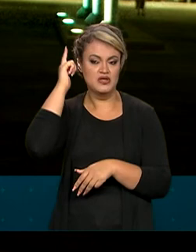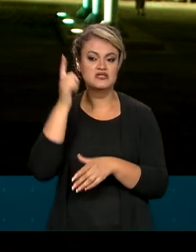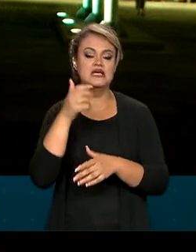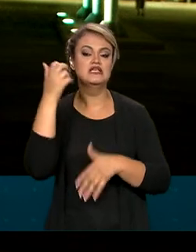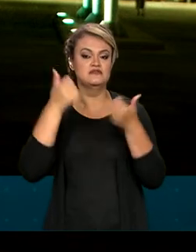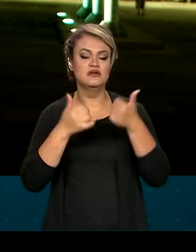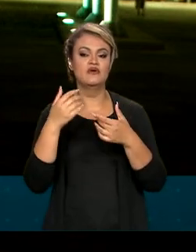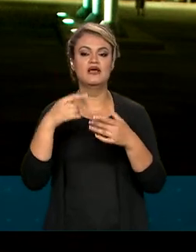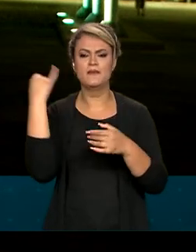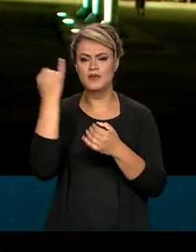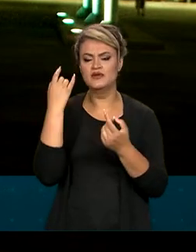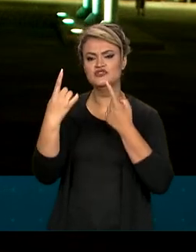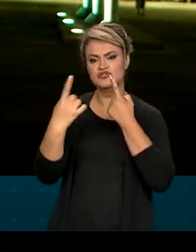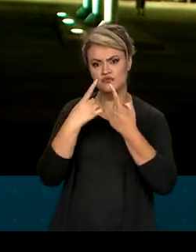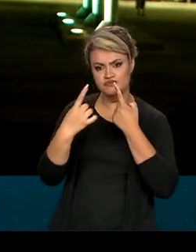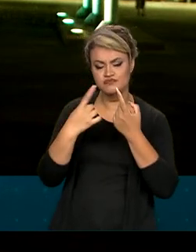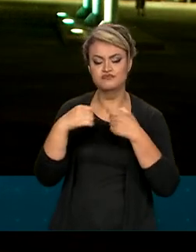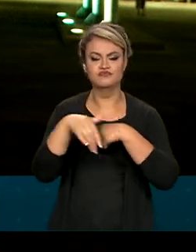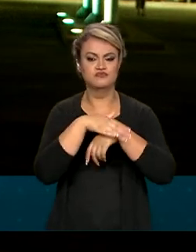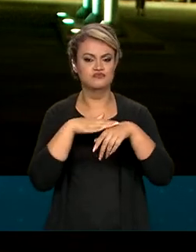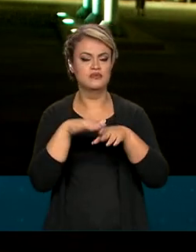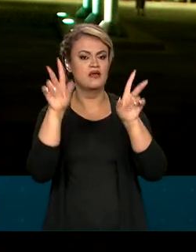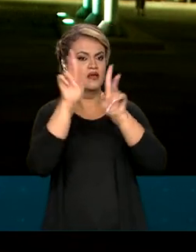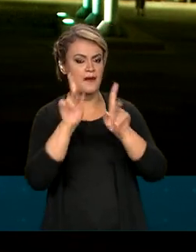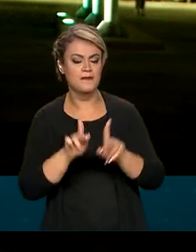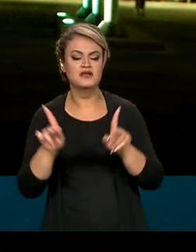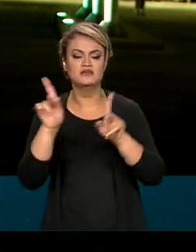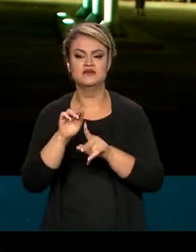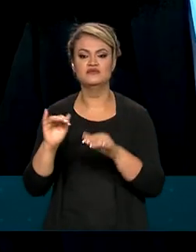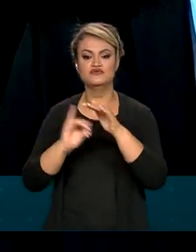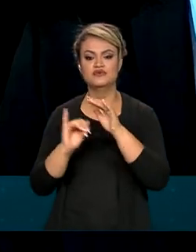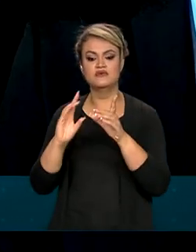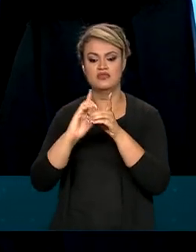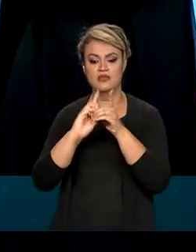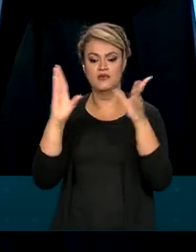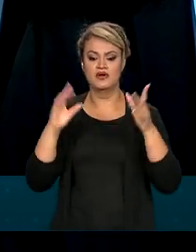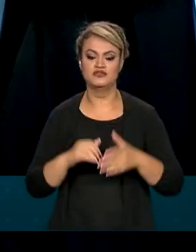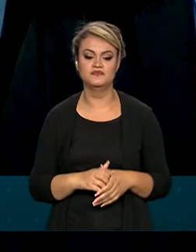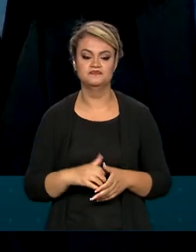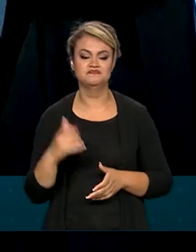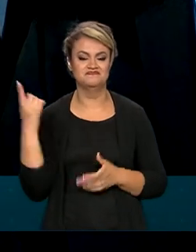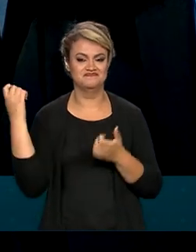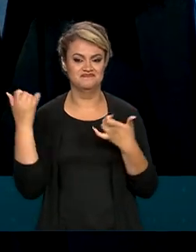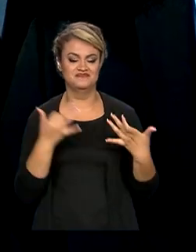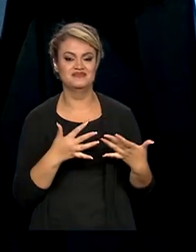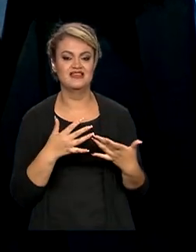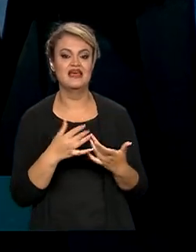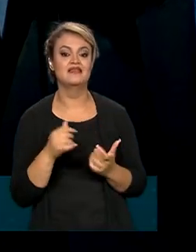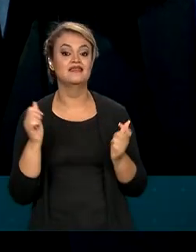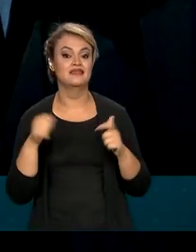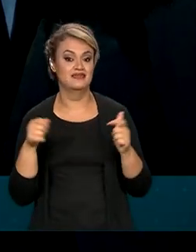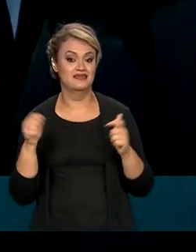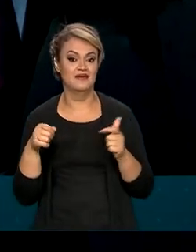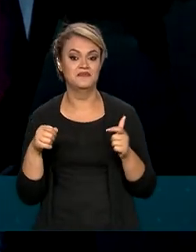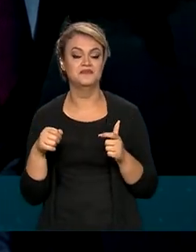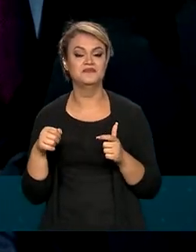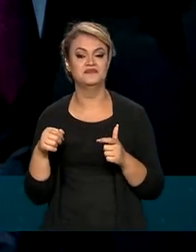e da harmonia entre as instituições democráticas. É possível a gente